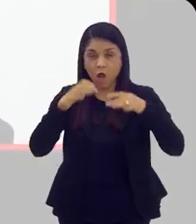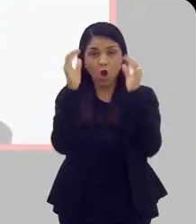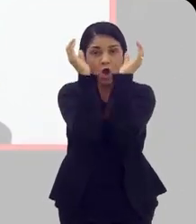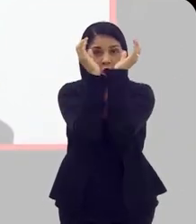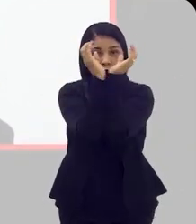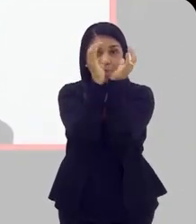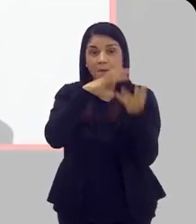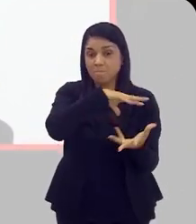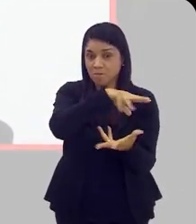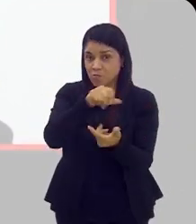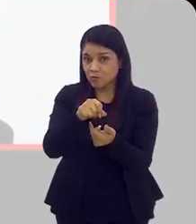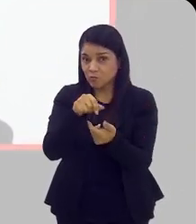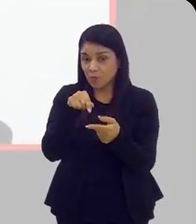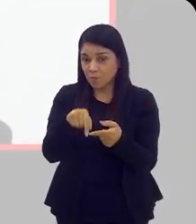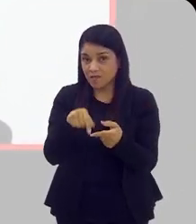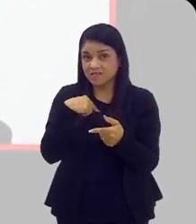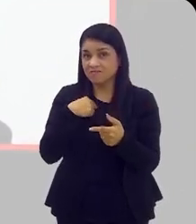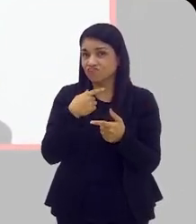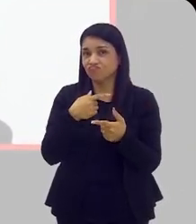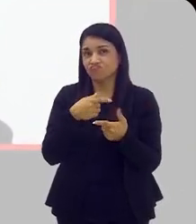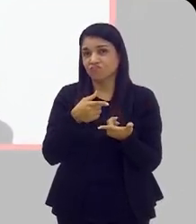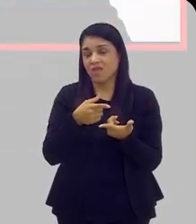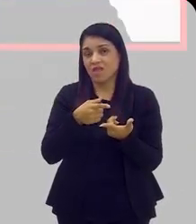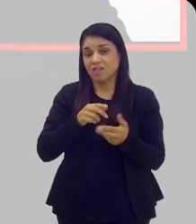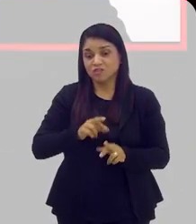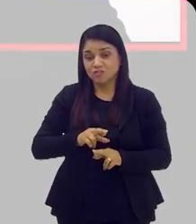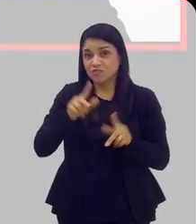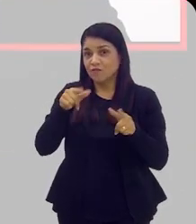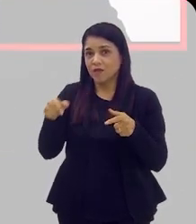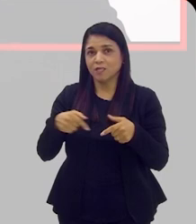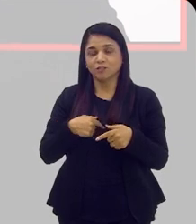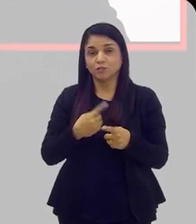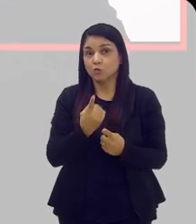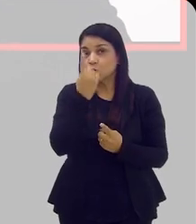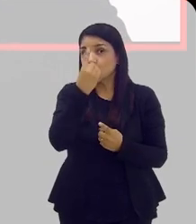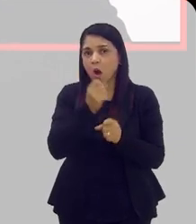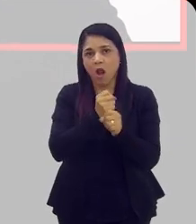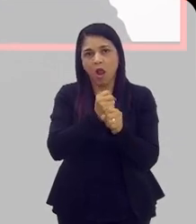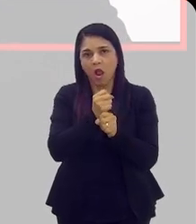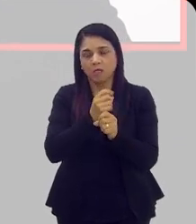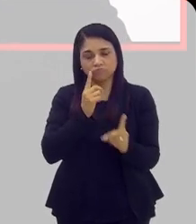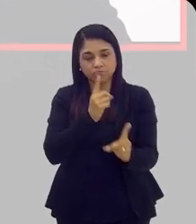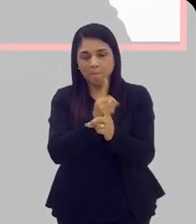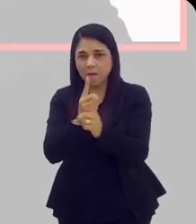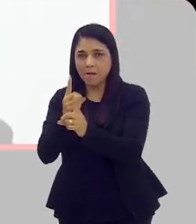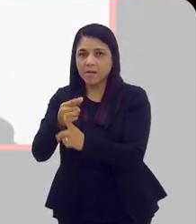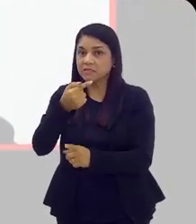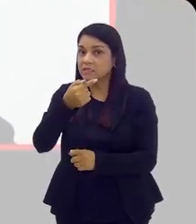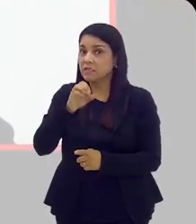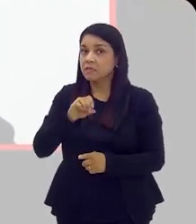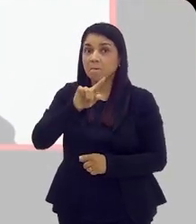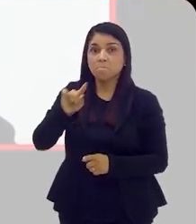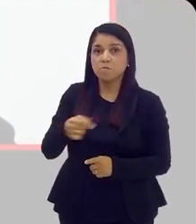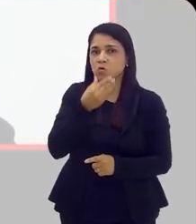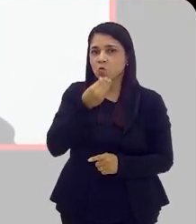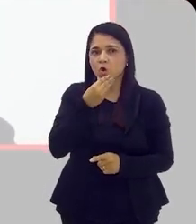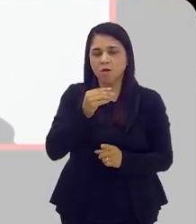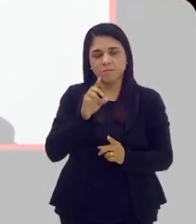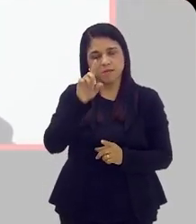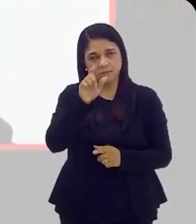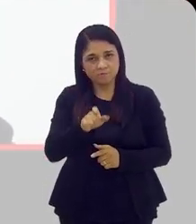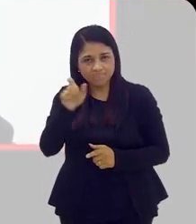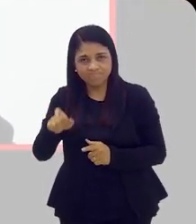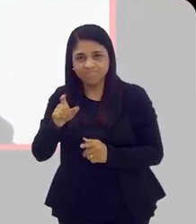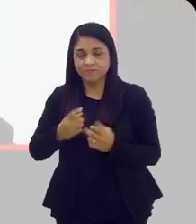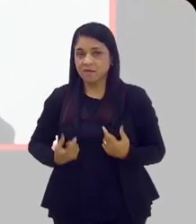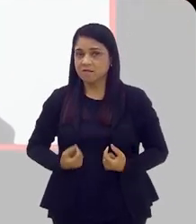Não chega ao número de casos que a gente espera diagnosticar em um ano aqui no Brasil. Então, a